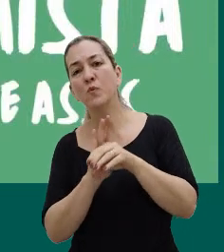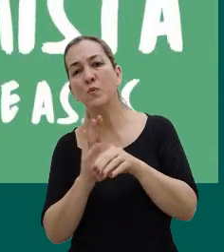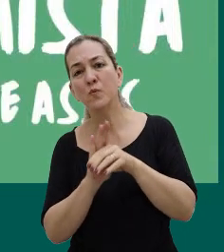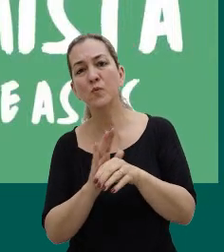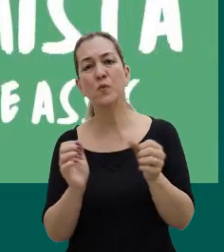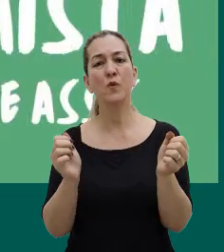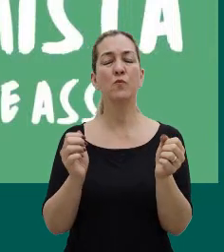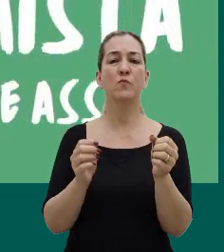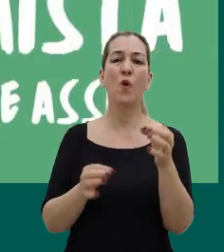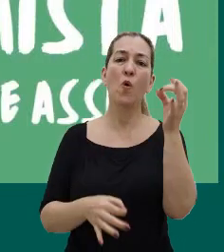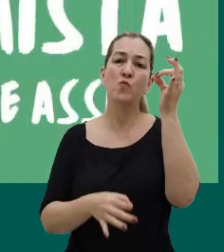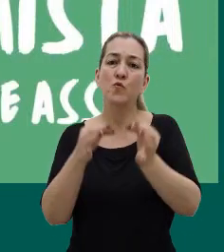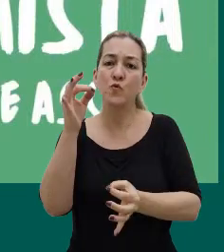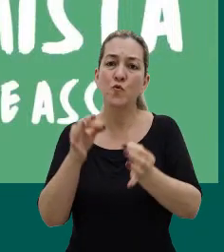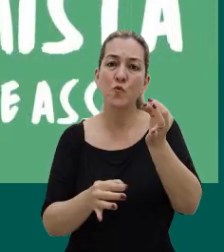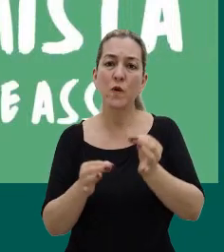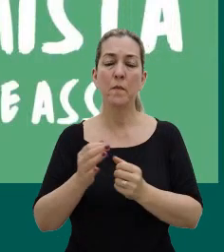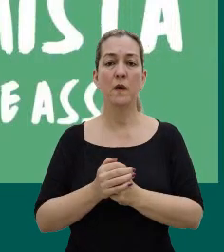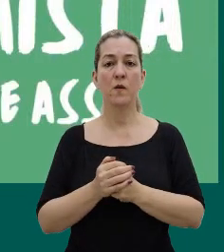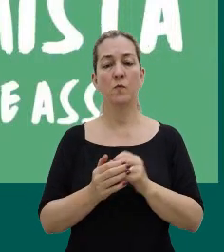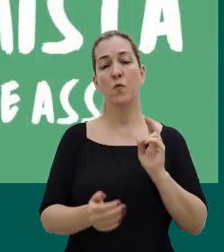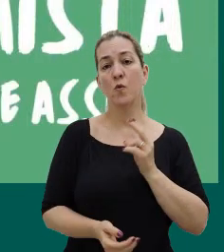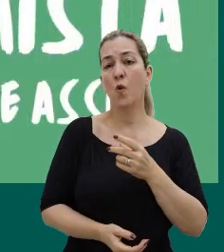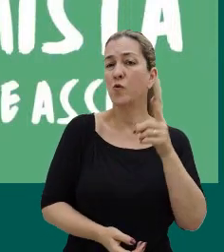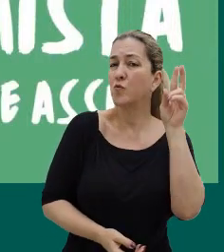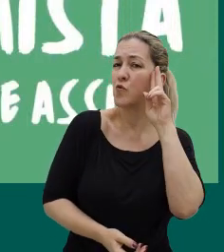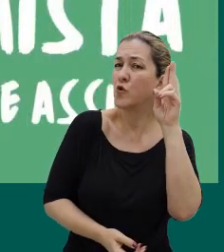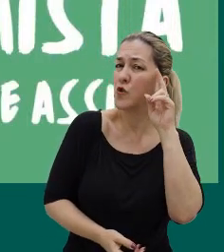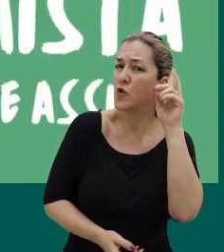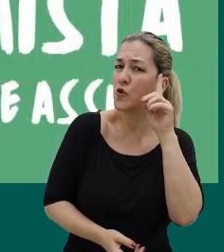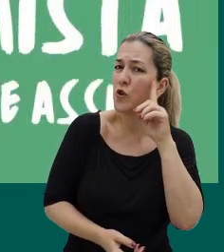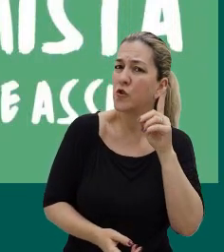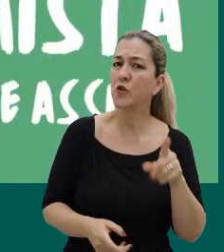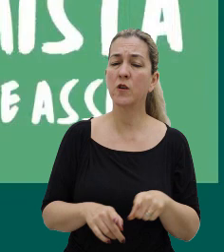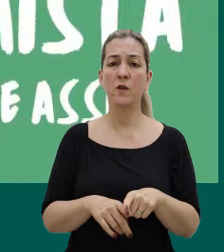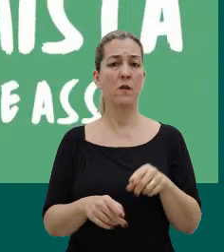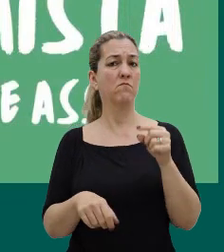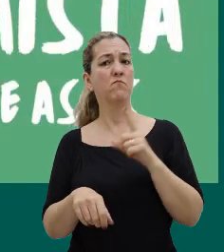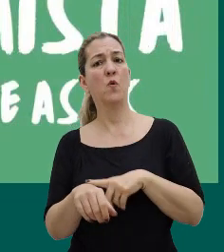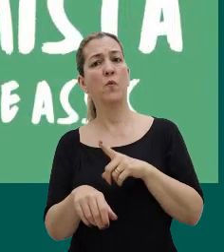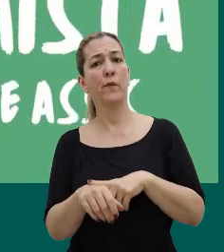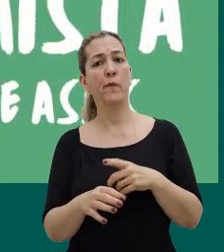julgamento, né, no nosso dia a dia a todo tempo.